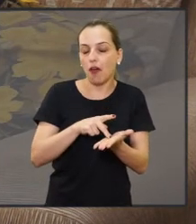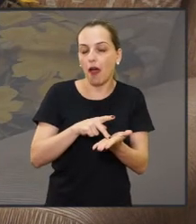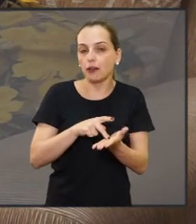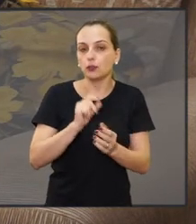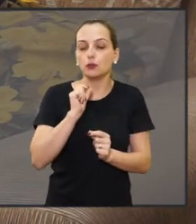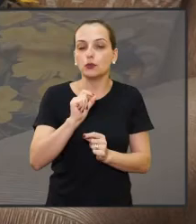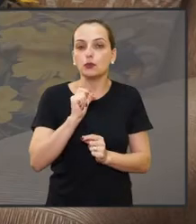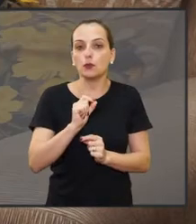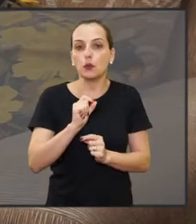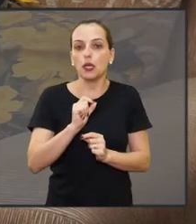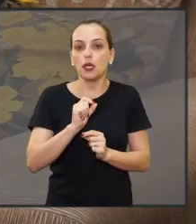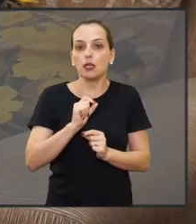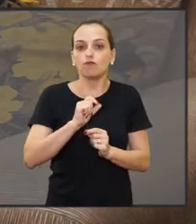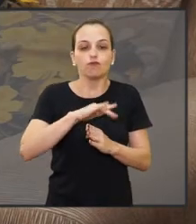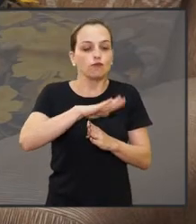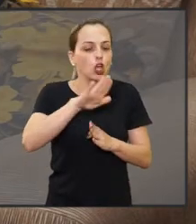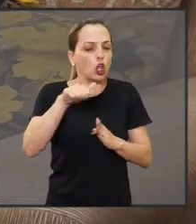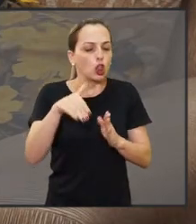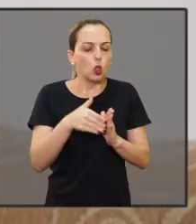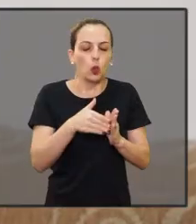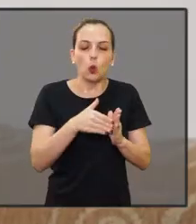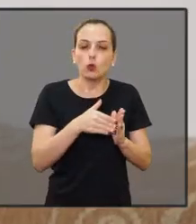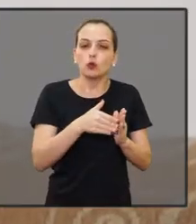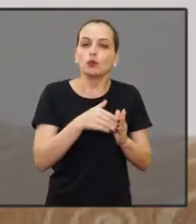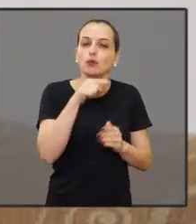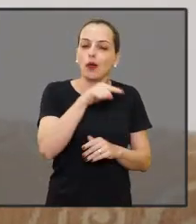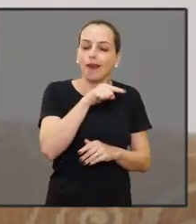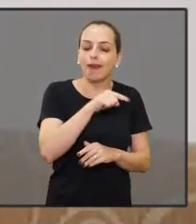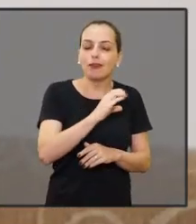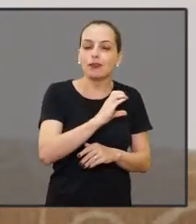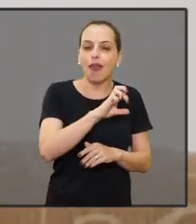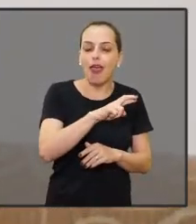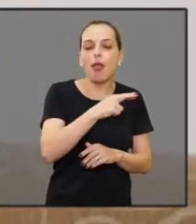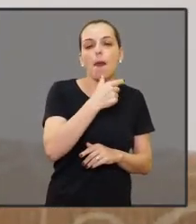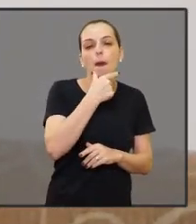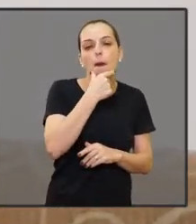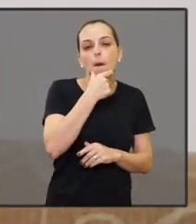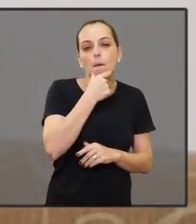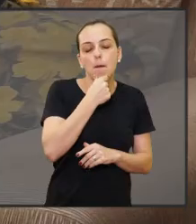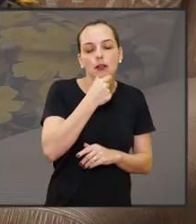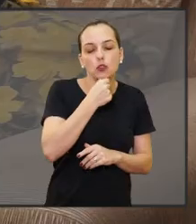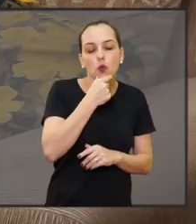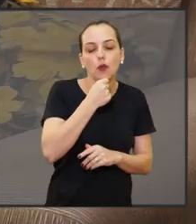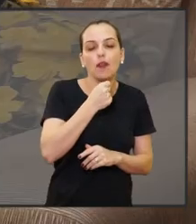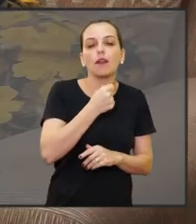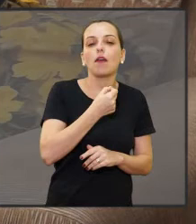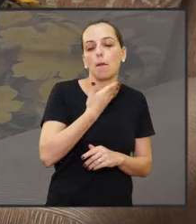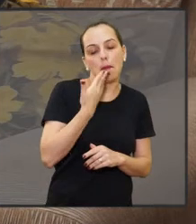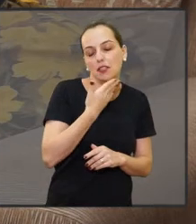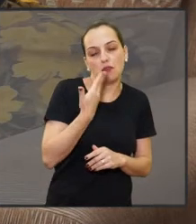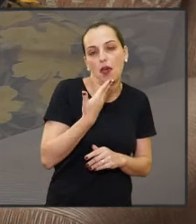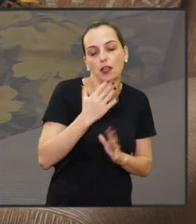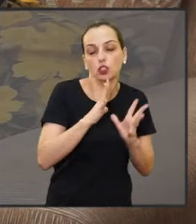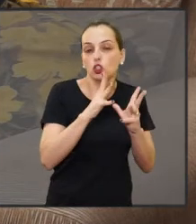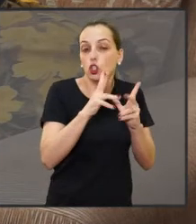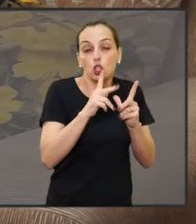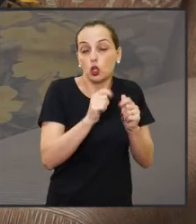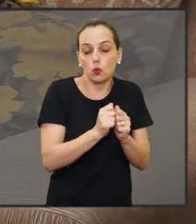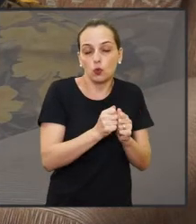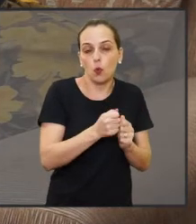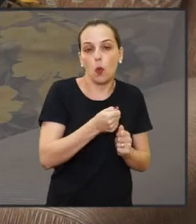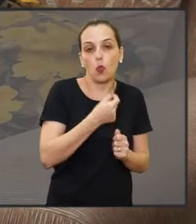bater um papel de amásio só para o cara ir poder te ver. Tudo no CR masculino é mais vantajoso do que no CR feminino.